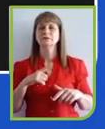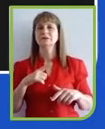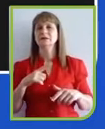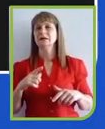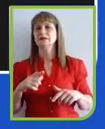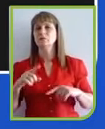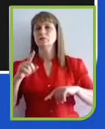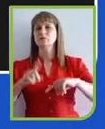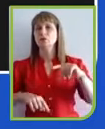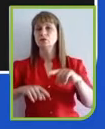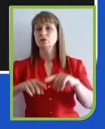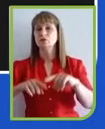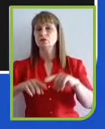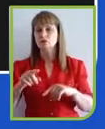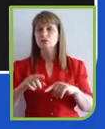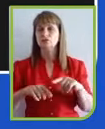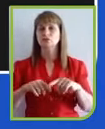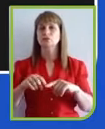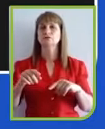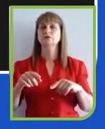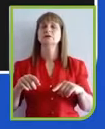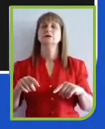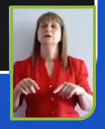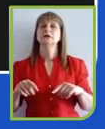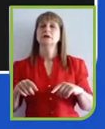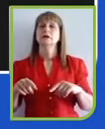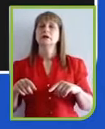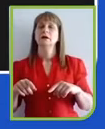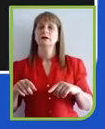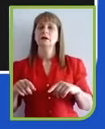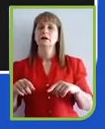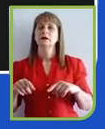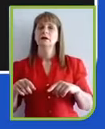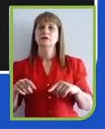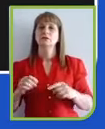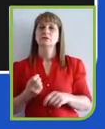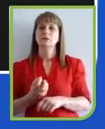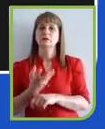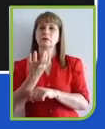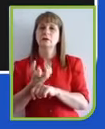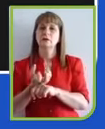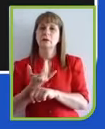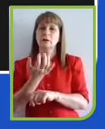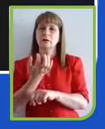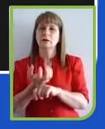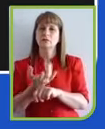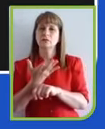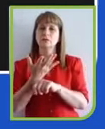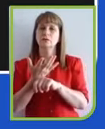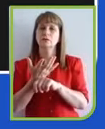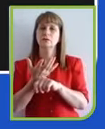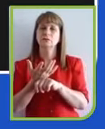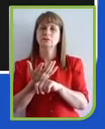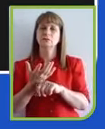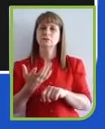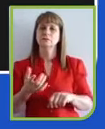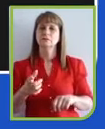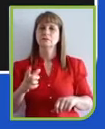a partir de carbono removido do ar, que é a linha chamada CarbonTech. A gente vai ver 5G